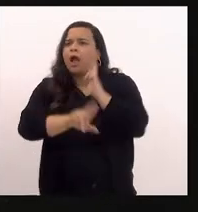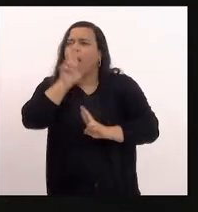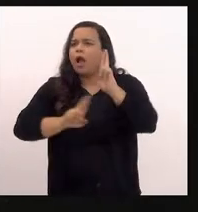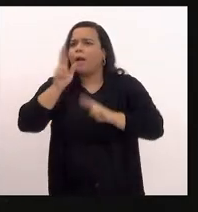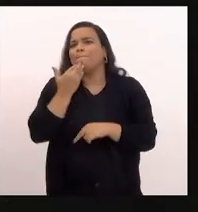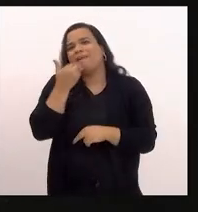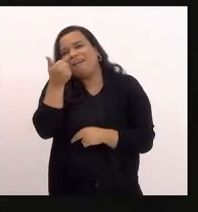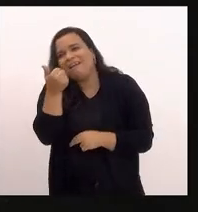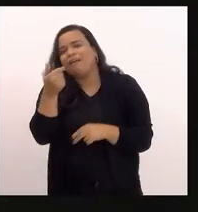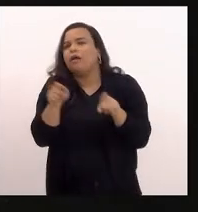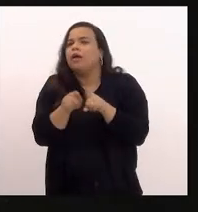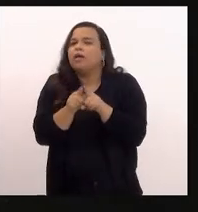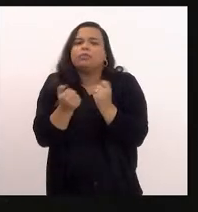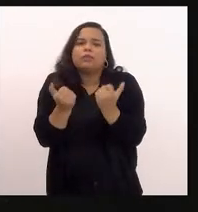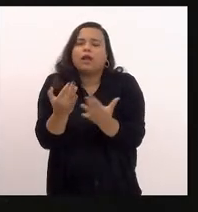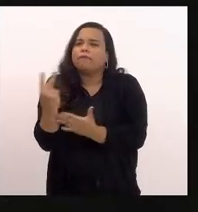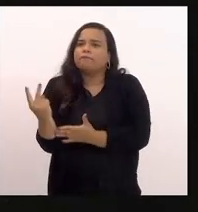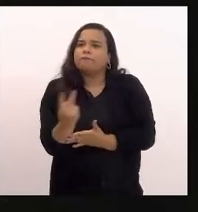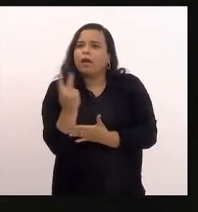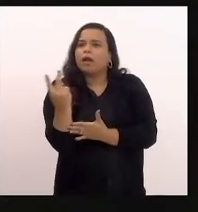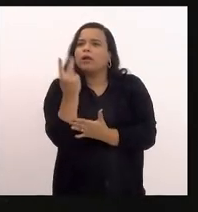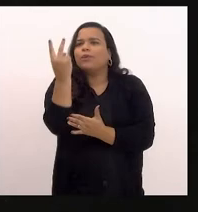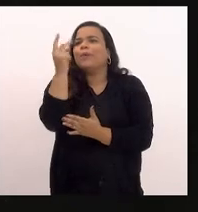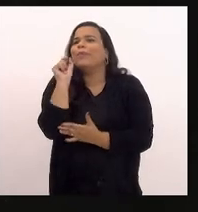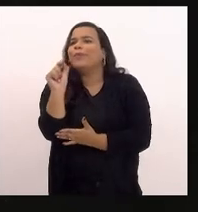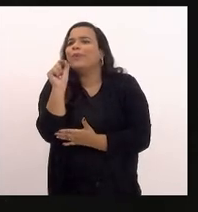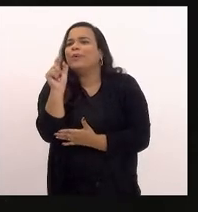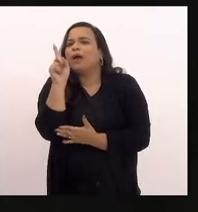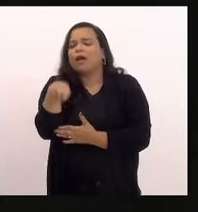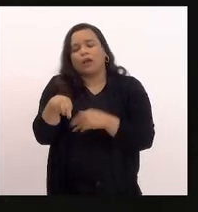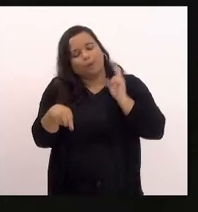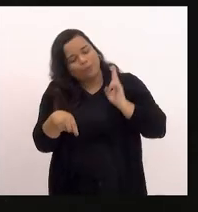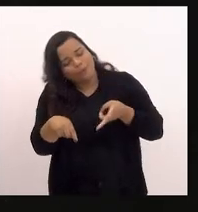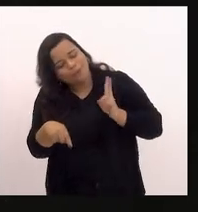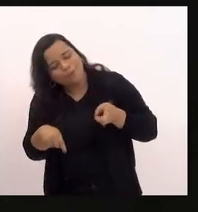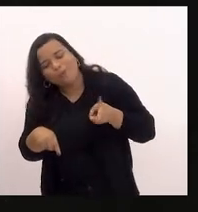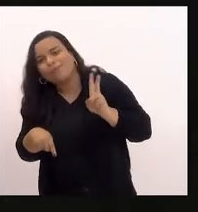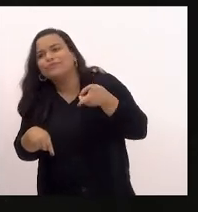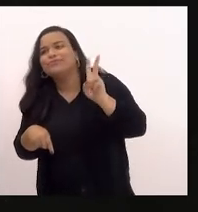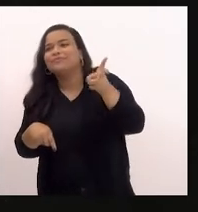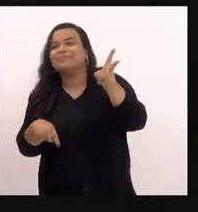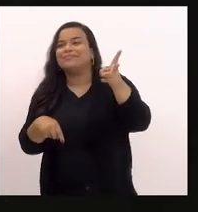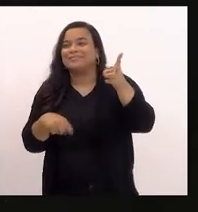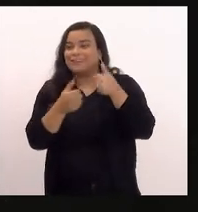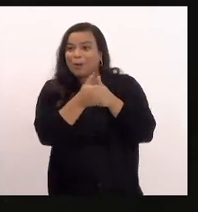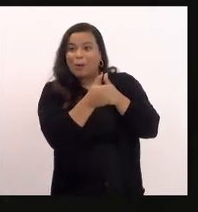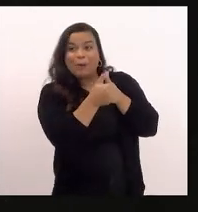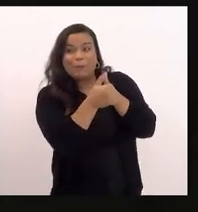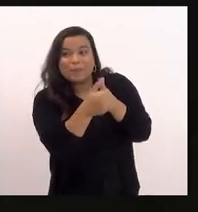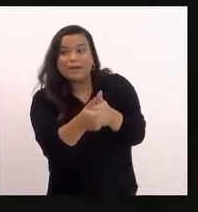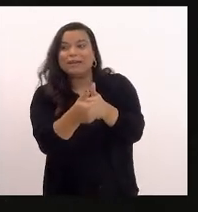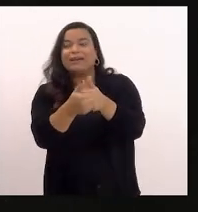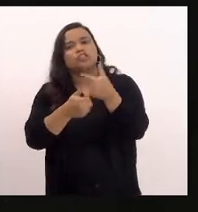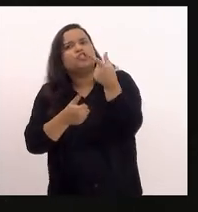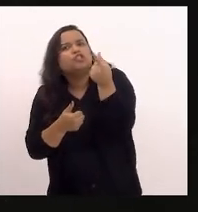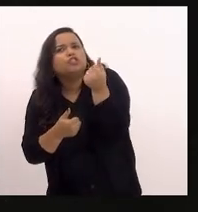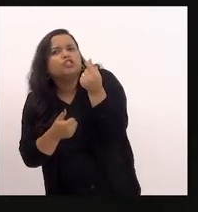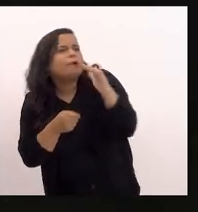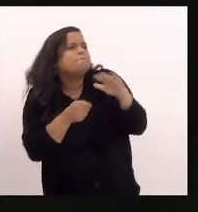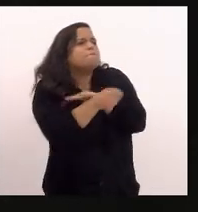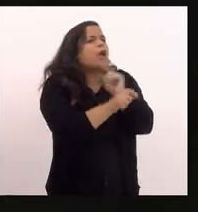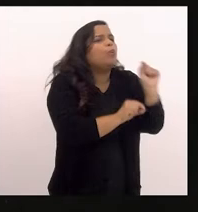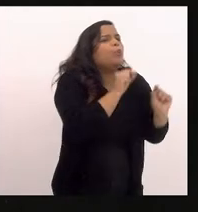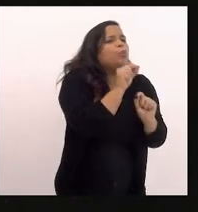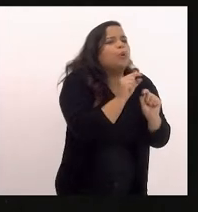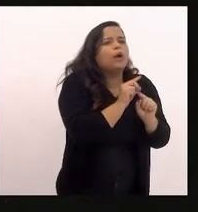que vai valorizar a continuidade do acompanhamento do dinheiro e aí